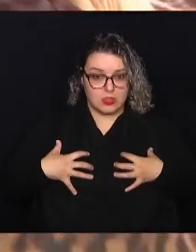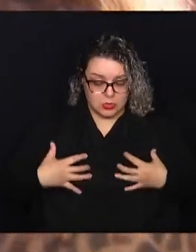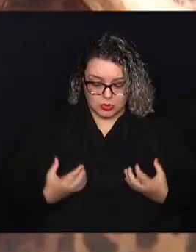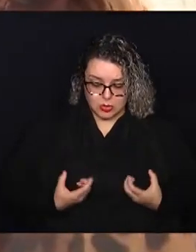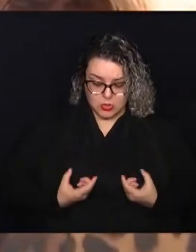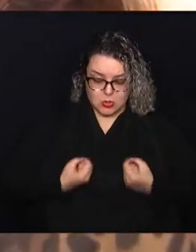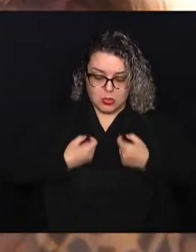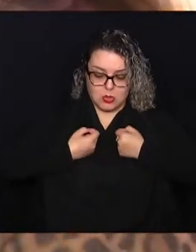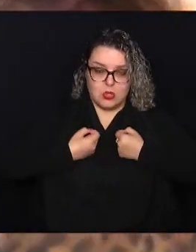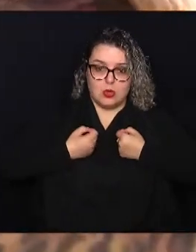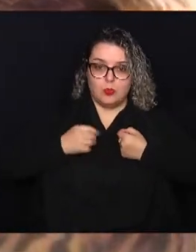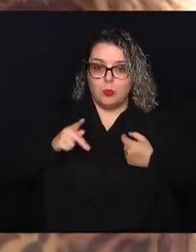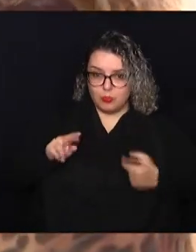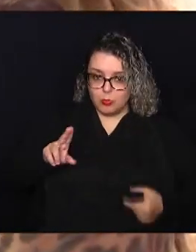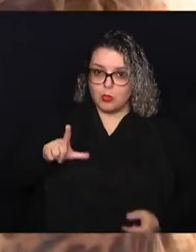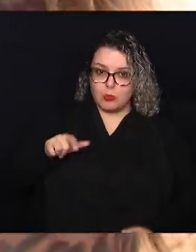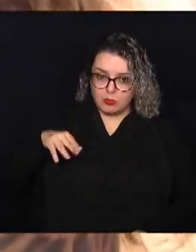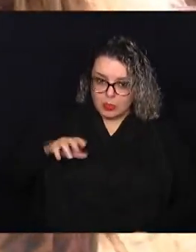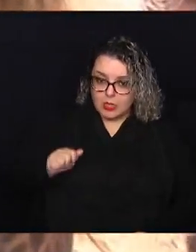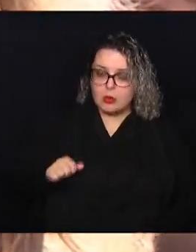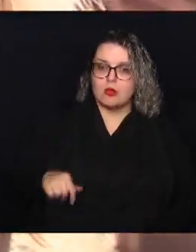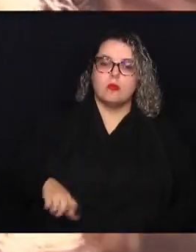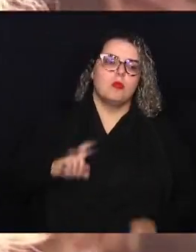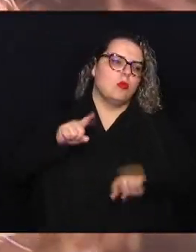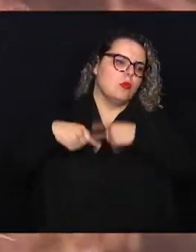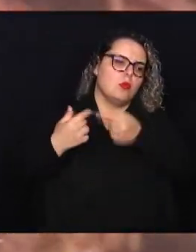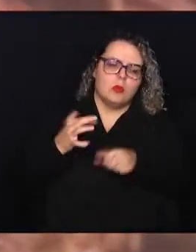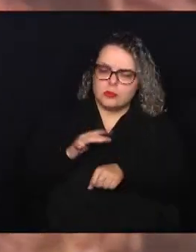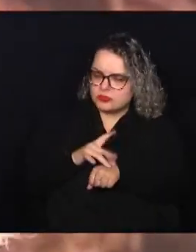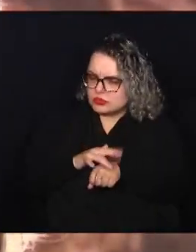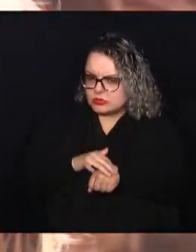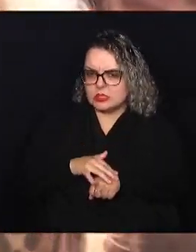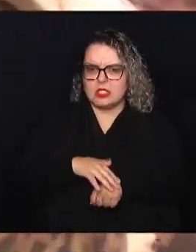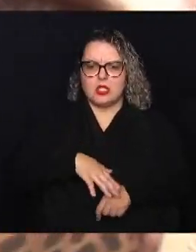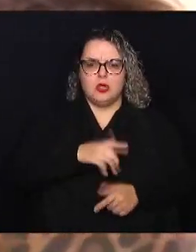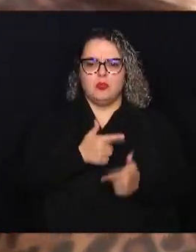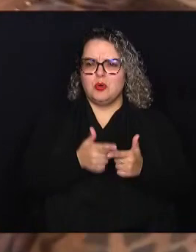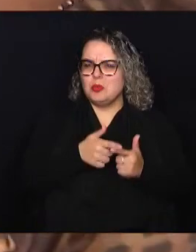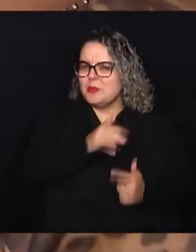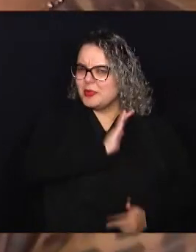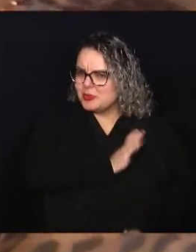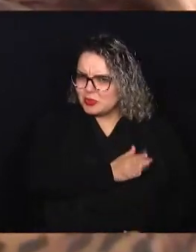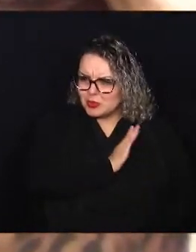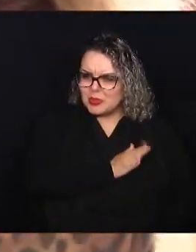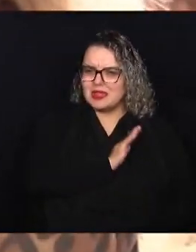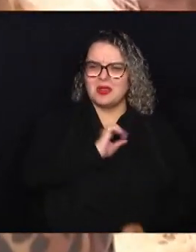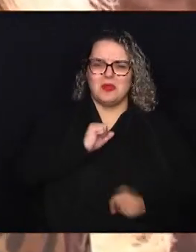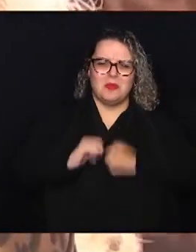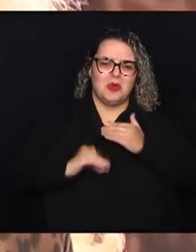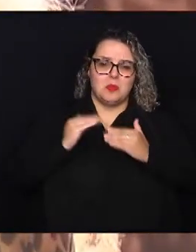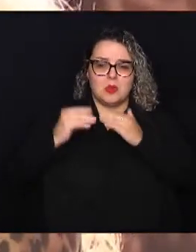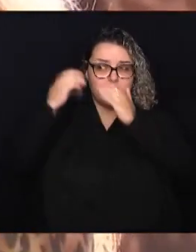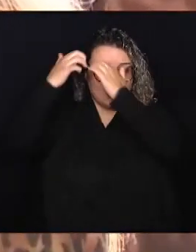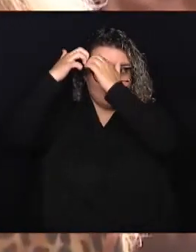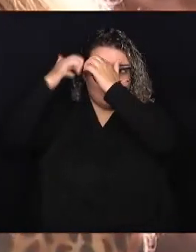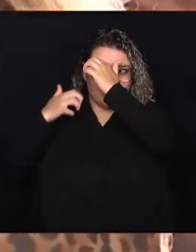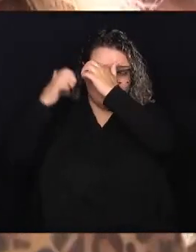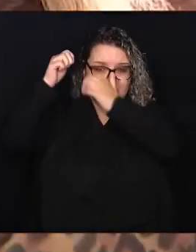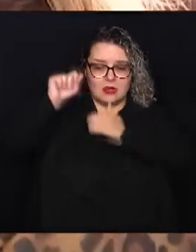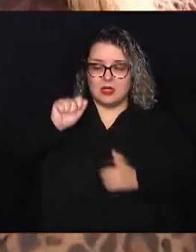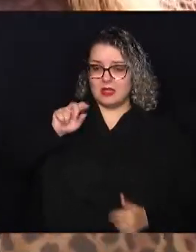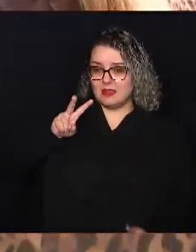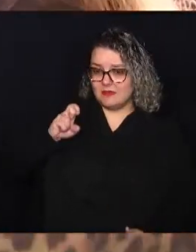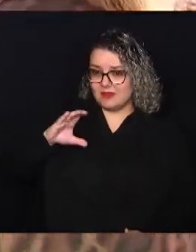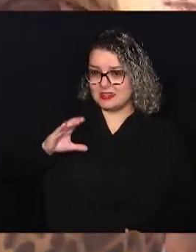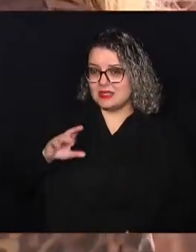outros tipos de câncer, assim como doenças cardiovasculares, O paciente pode desenvolver AVC, ou seja, com o uso